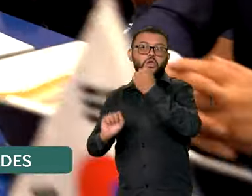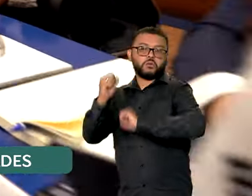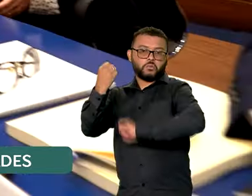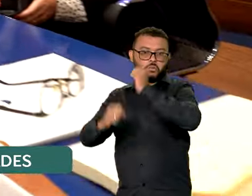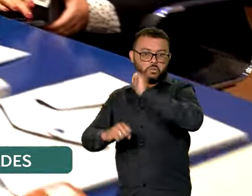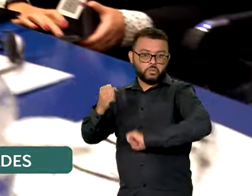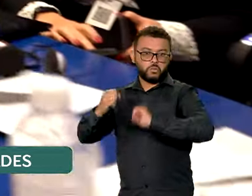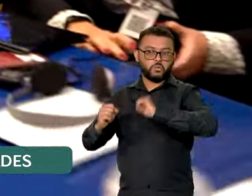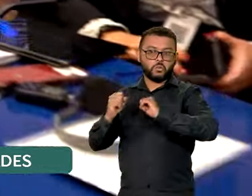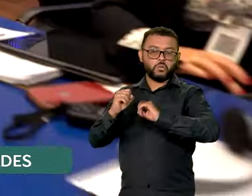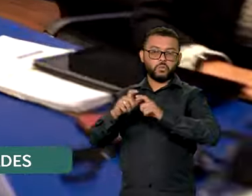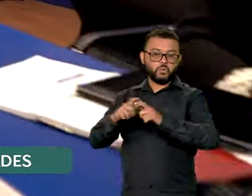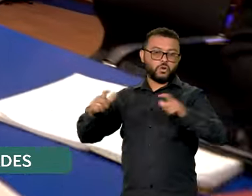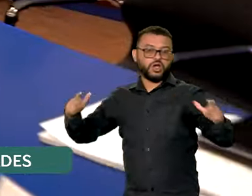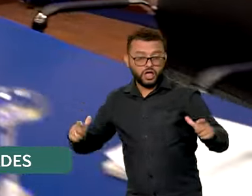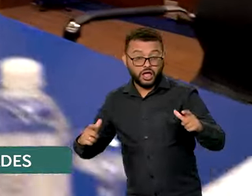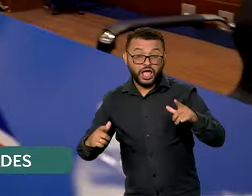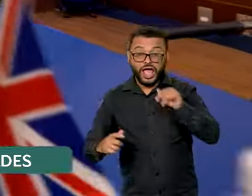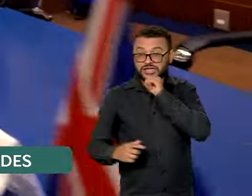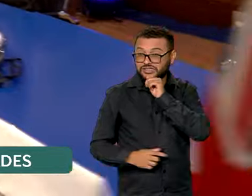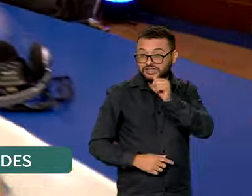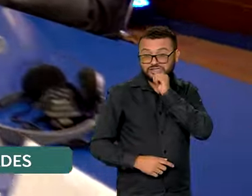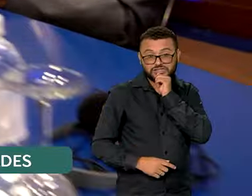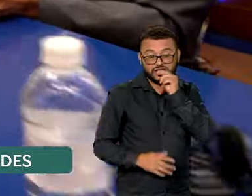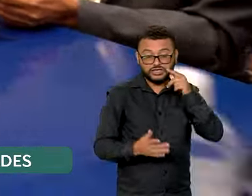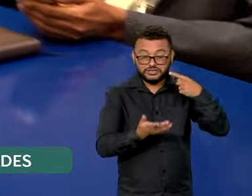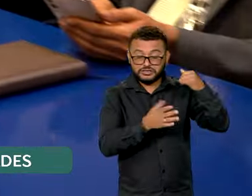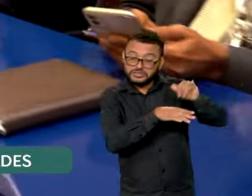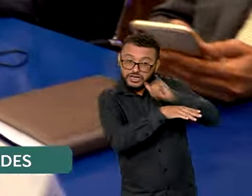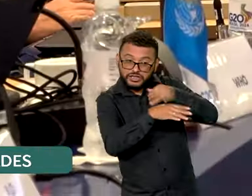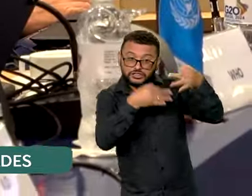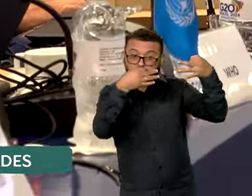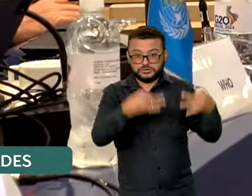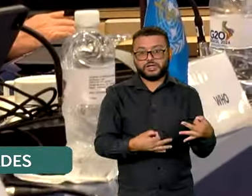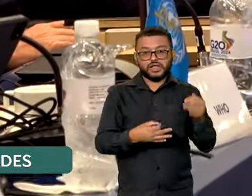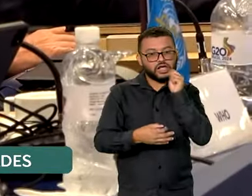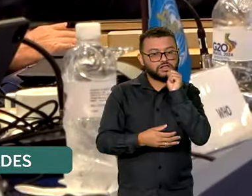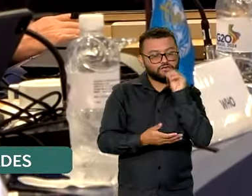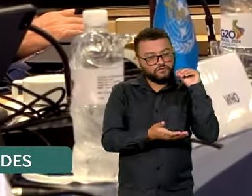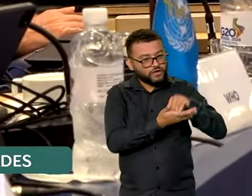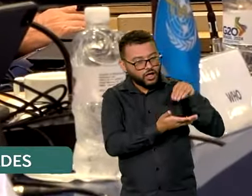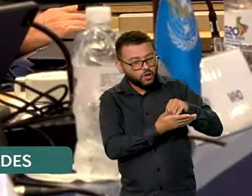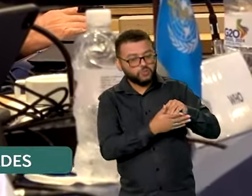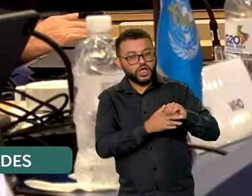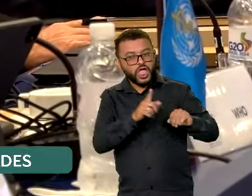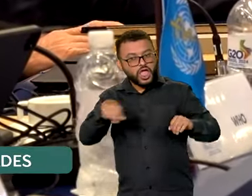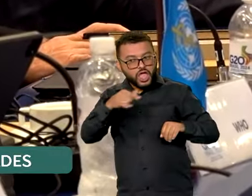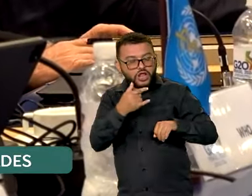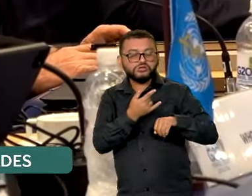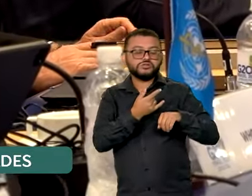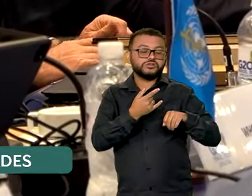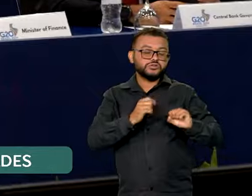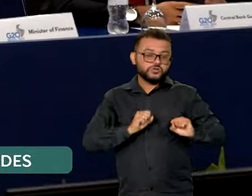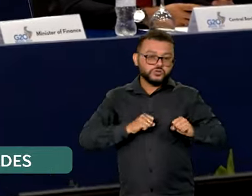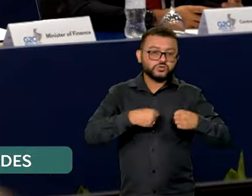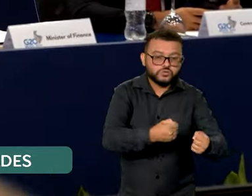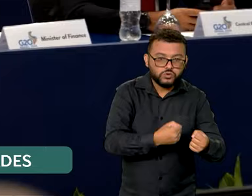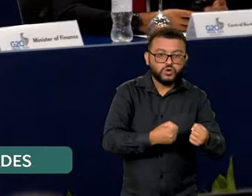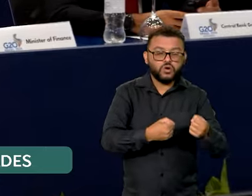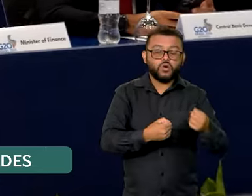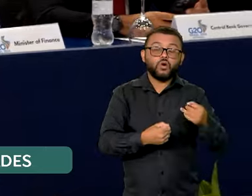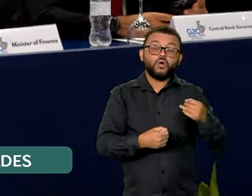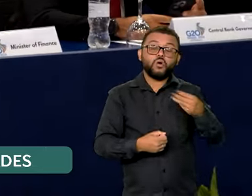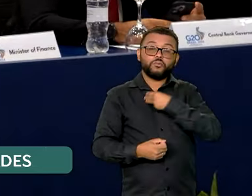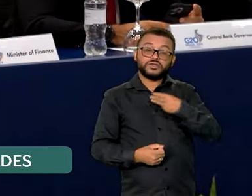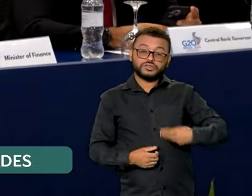Ainda que o documento não traga uma medida efetiva a ser posta em prática por todos os países, o ministro da